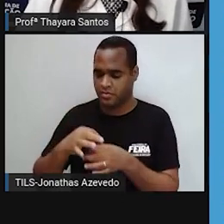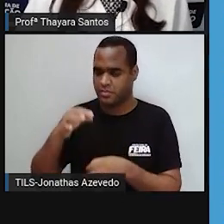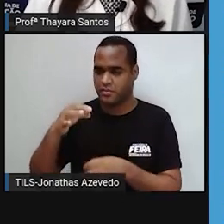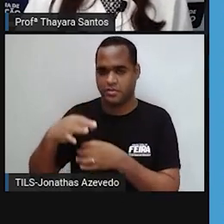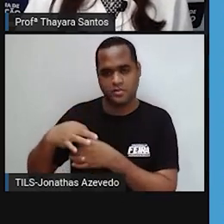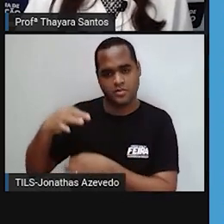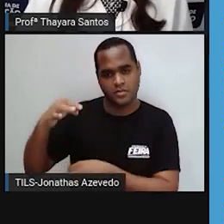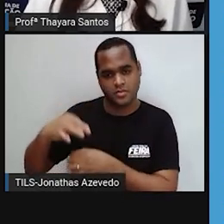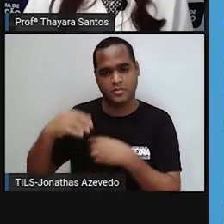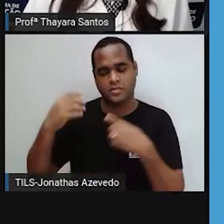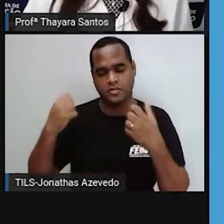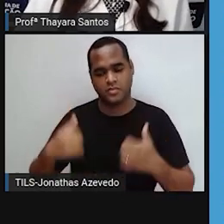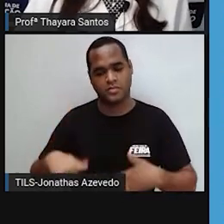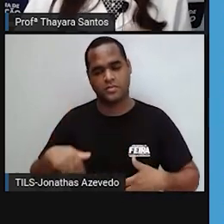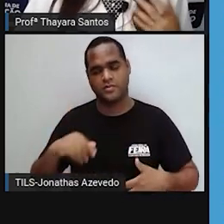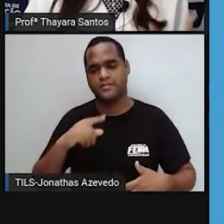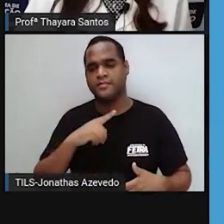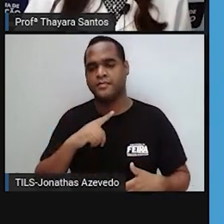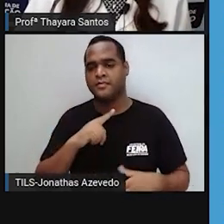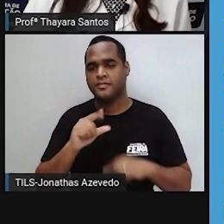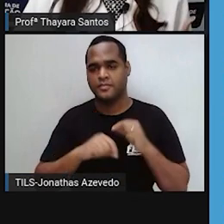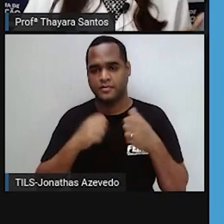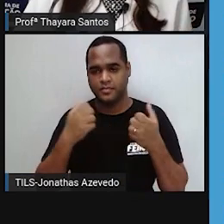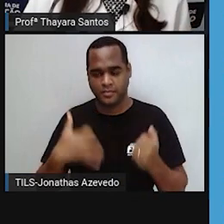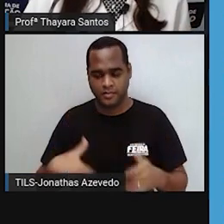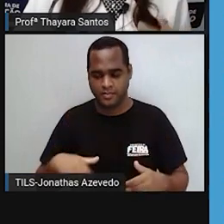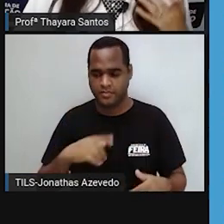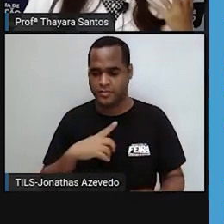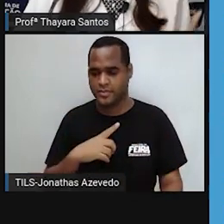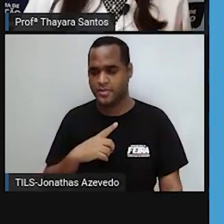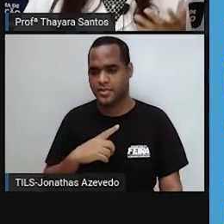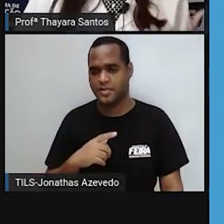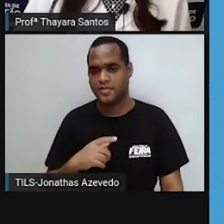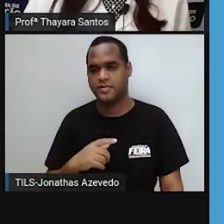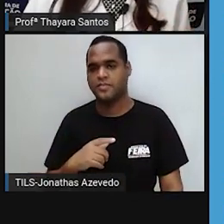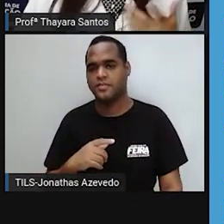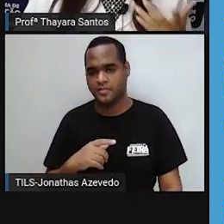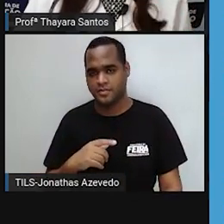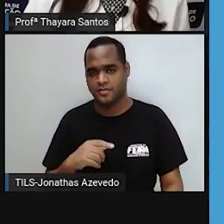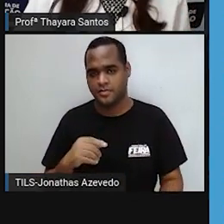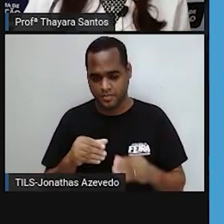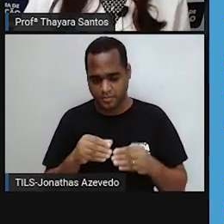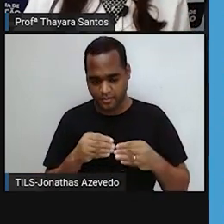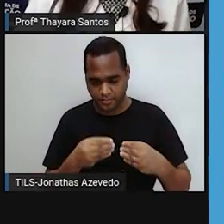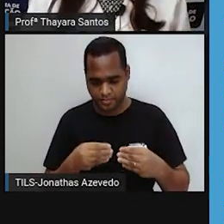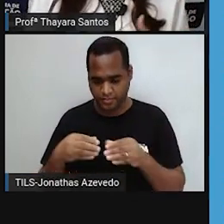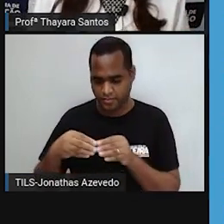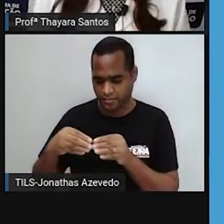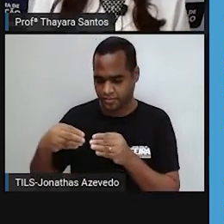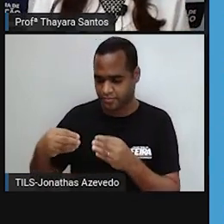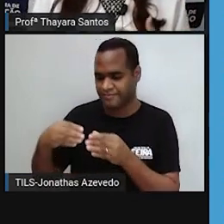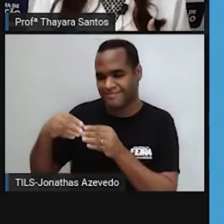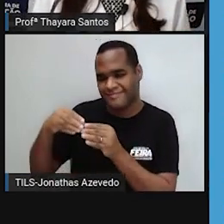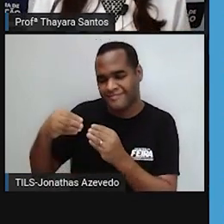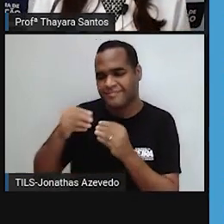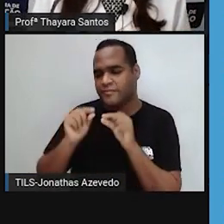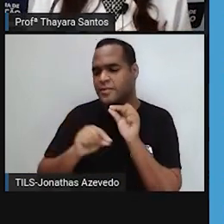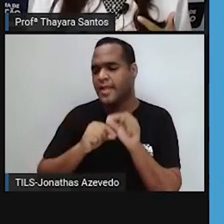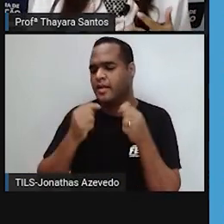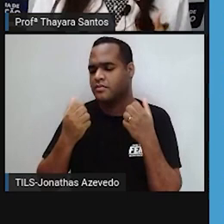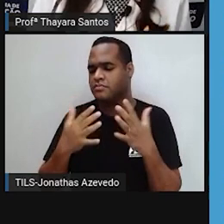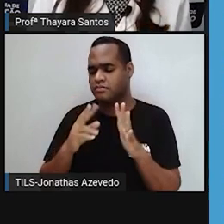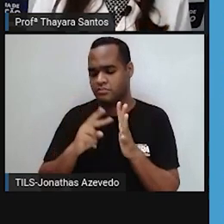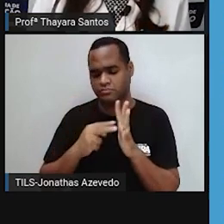estão enxergando aí. E qual é a função desse retículo endoplasmático granuloso? A função dele é justamente